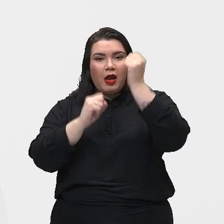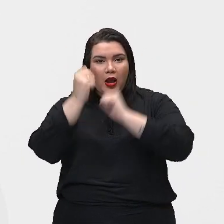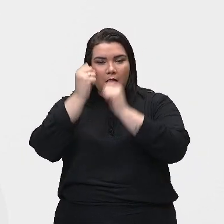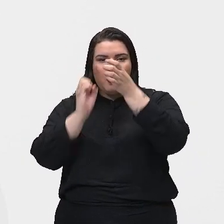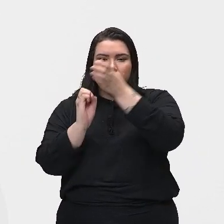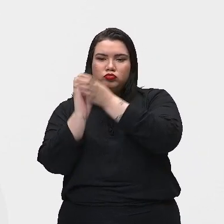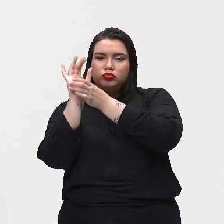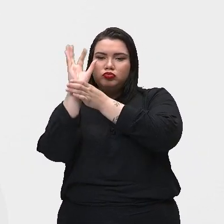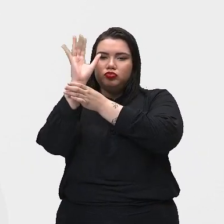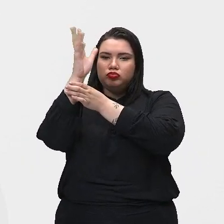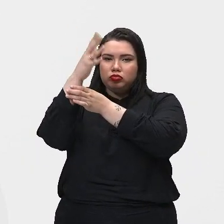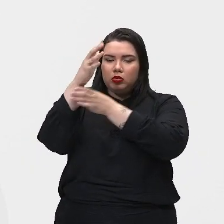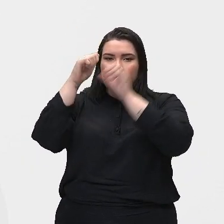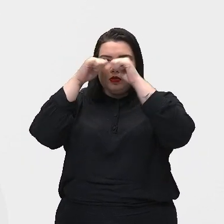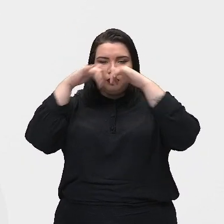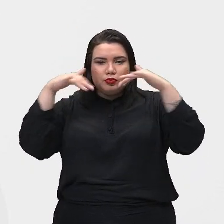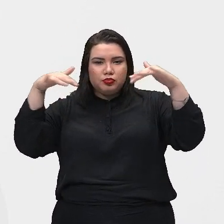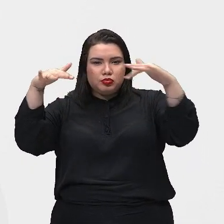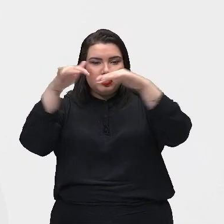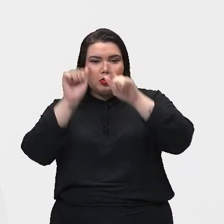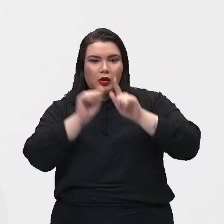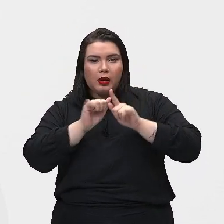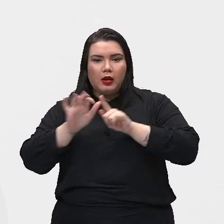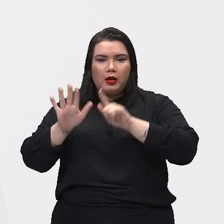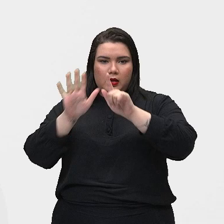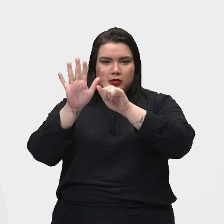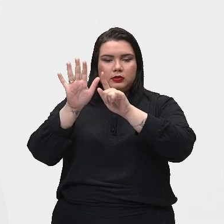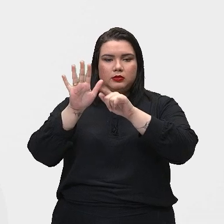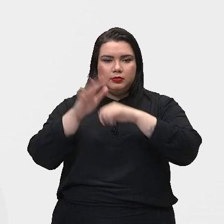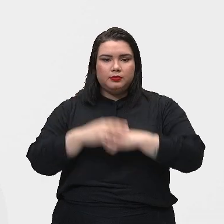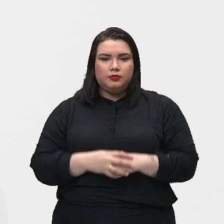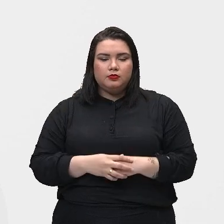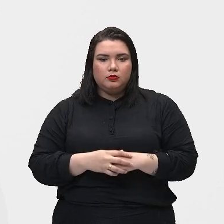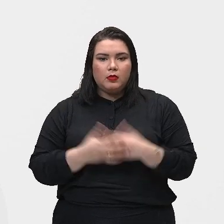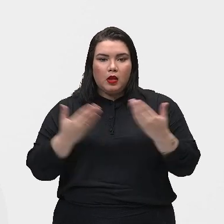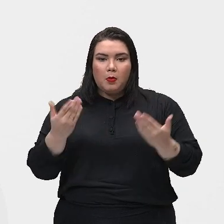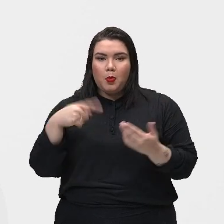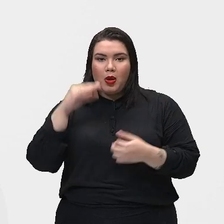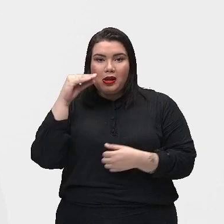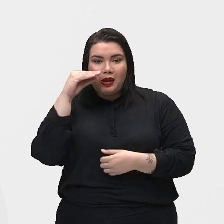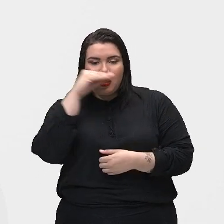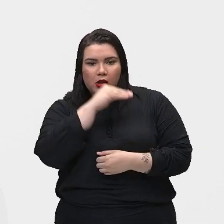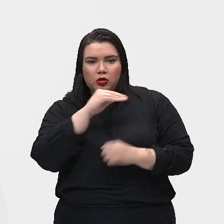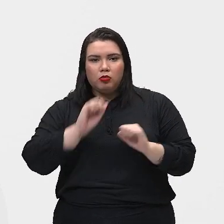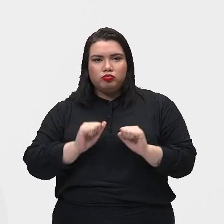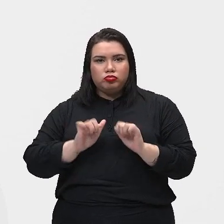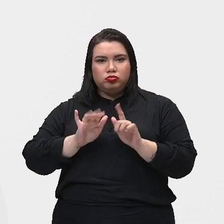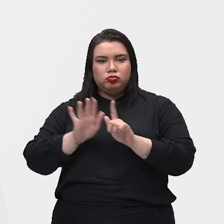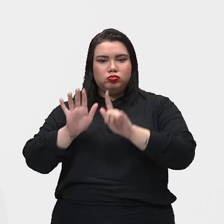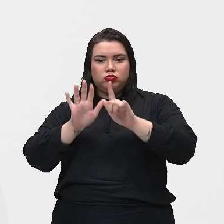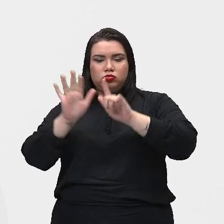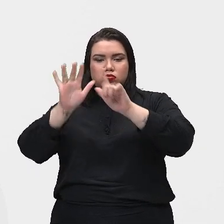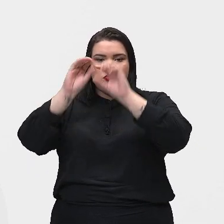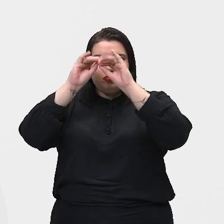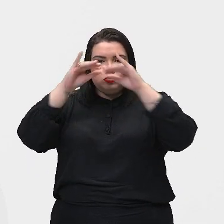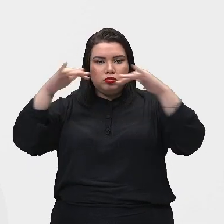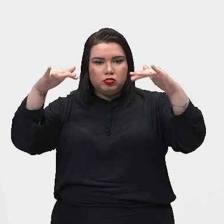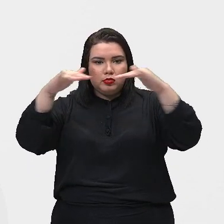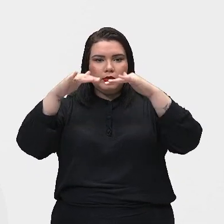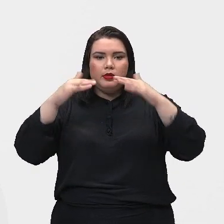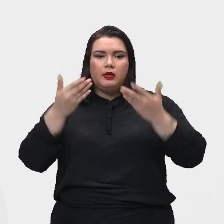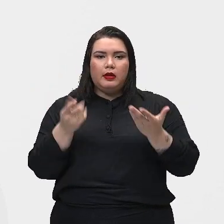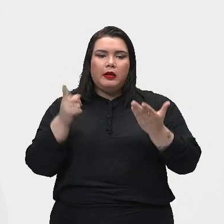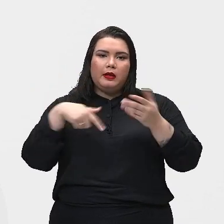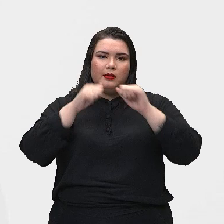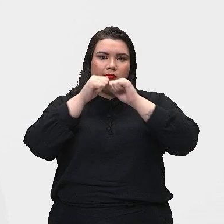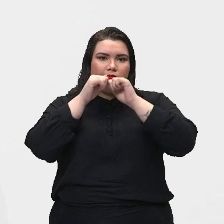eles tendem a subir, pois estão mais quentes. Esse é um exemplo em que as correntes de convecção favorecem a